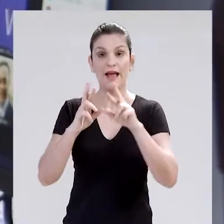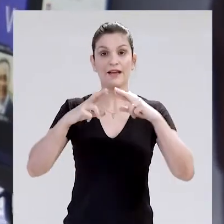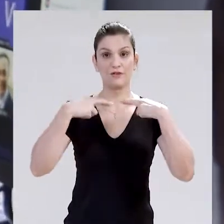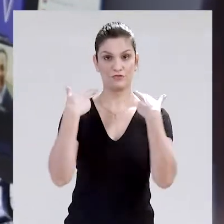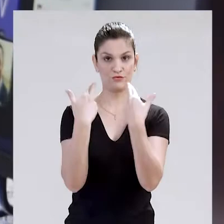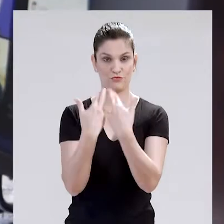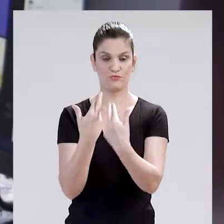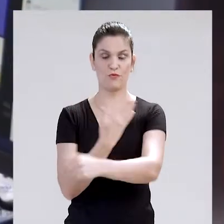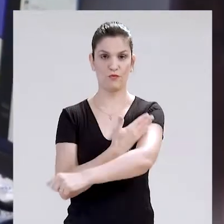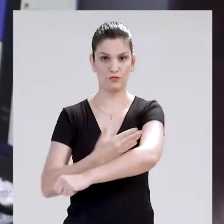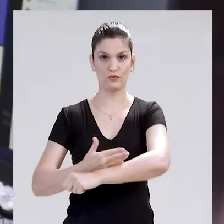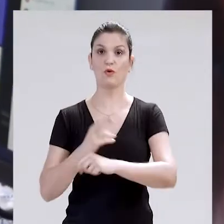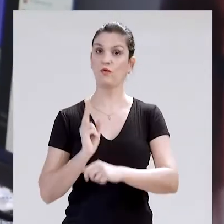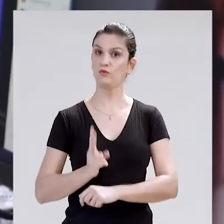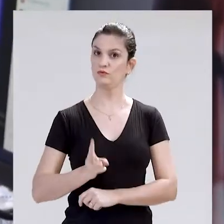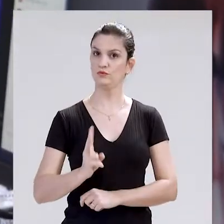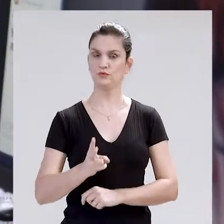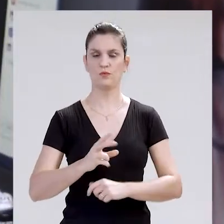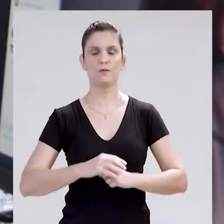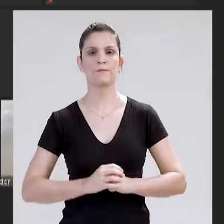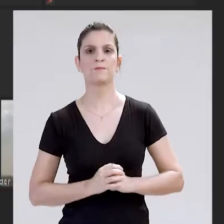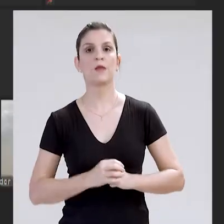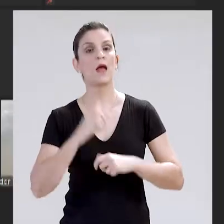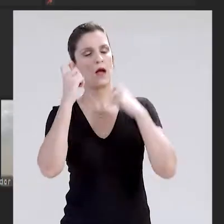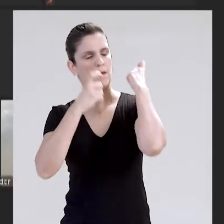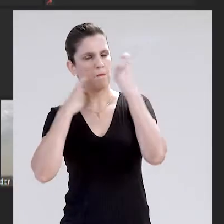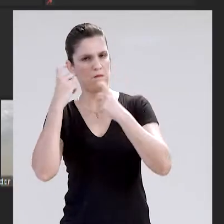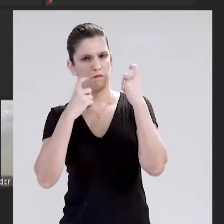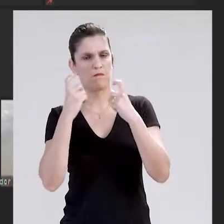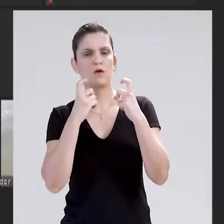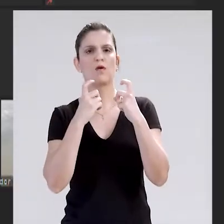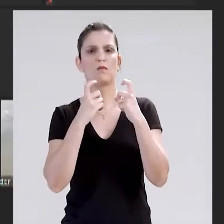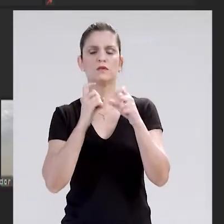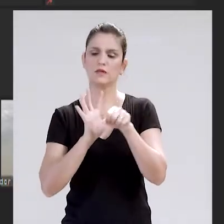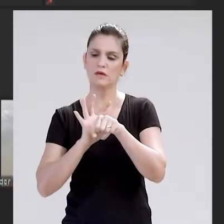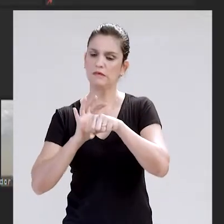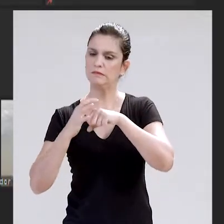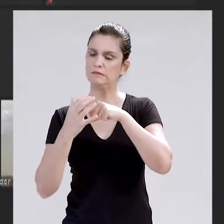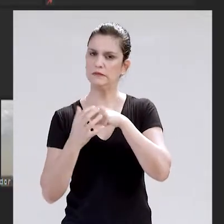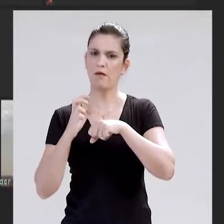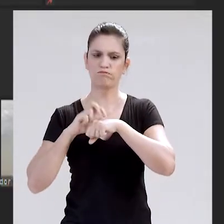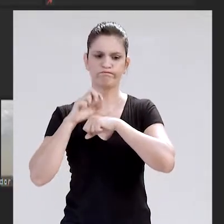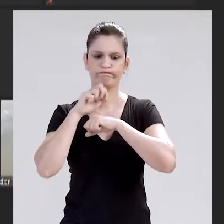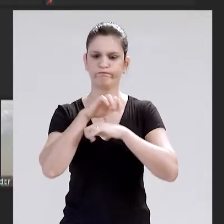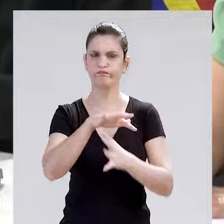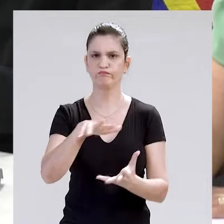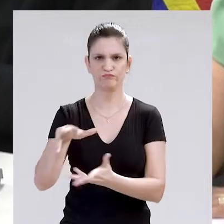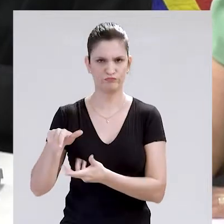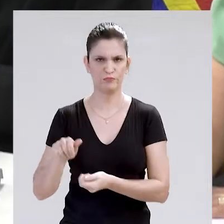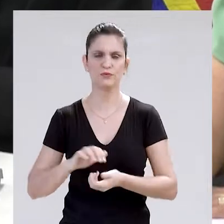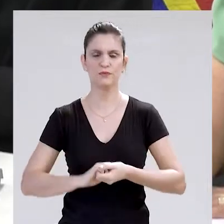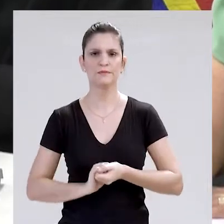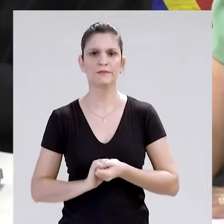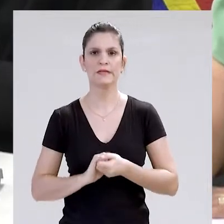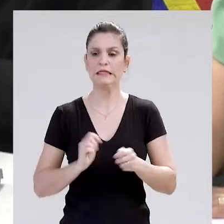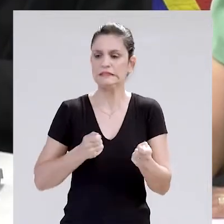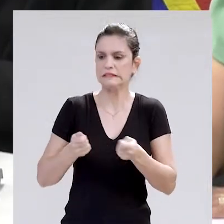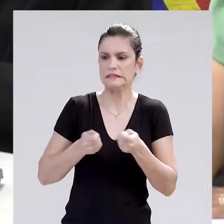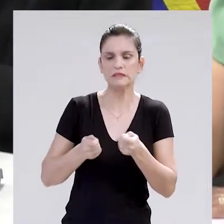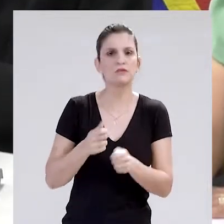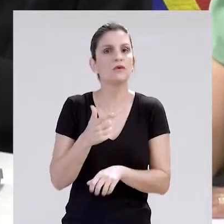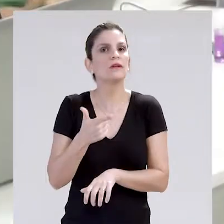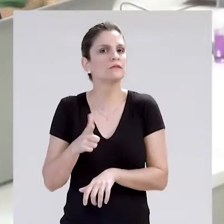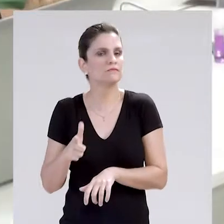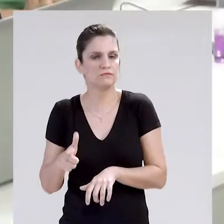vereadores decidiram ainda que as sessões ordinárias continuam sendo remotas. A preocupação é com a pandemia do Covid